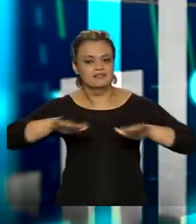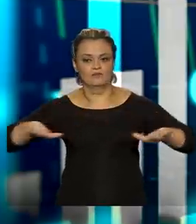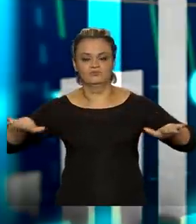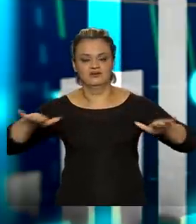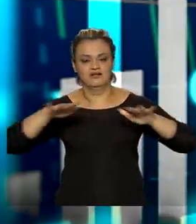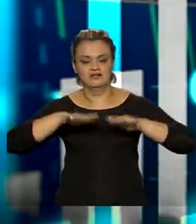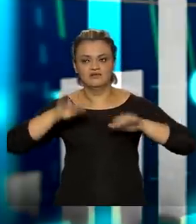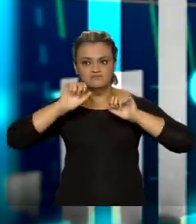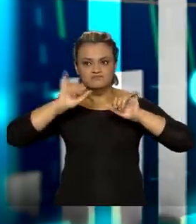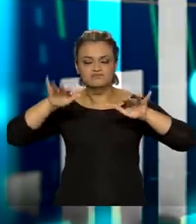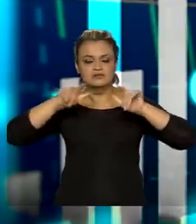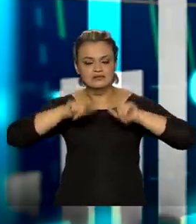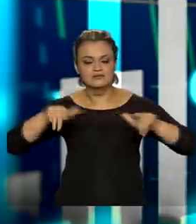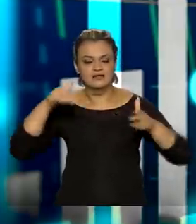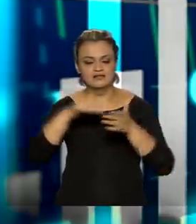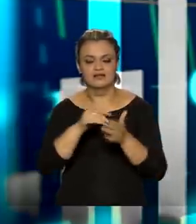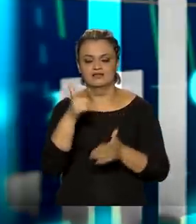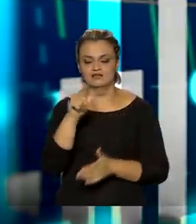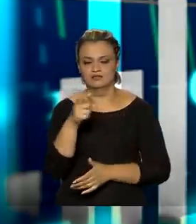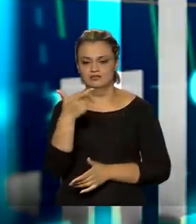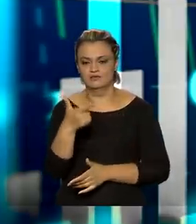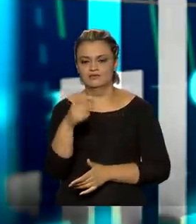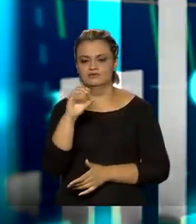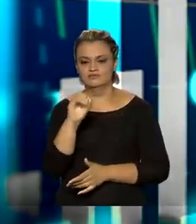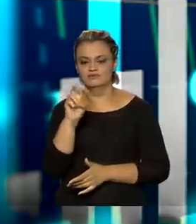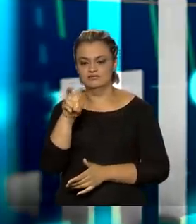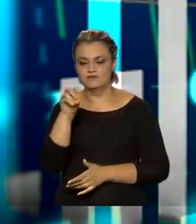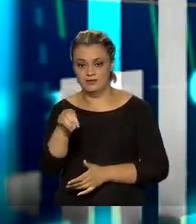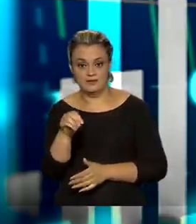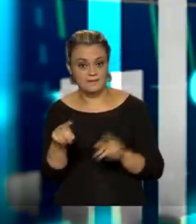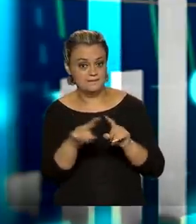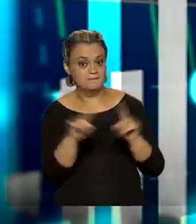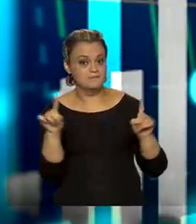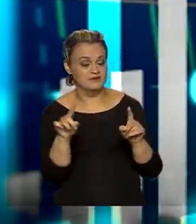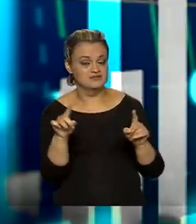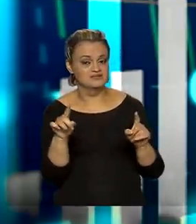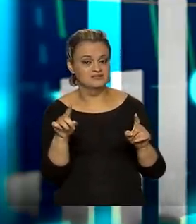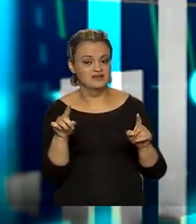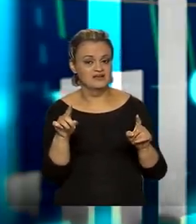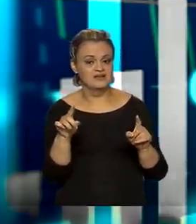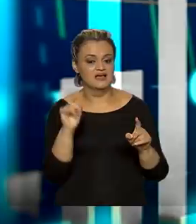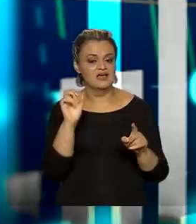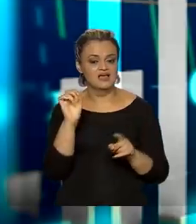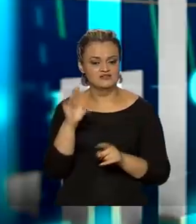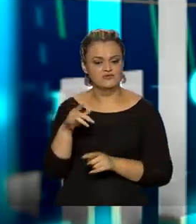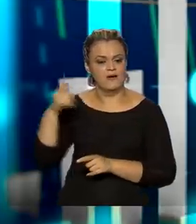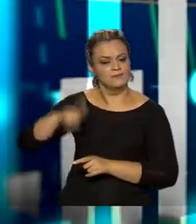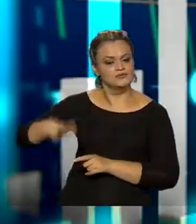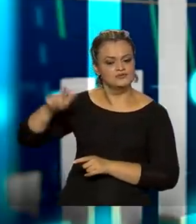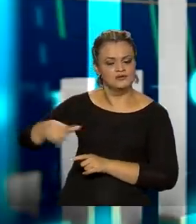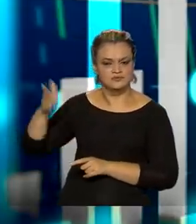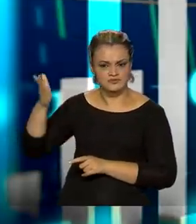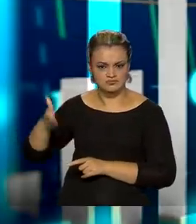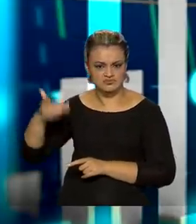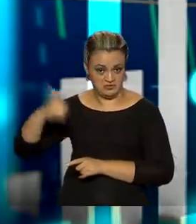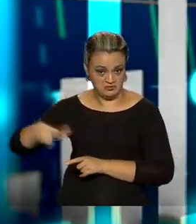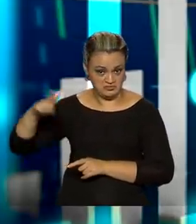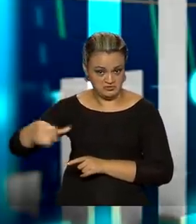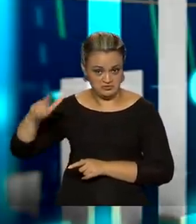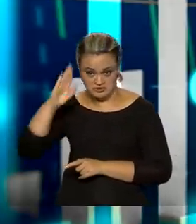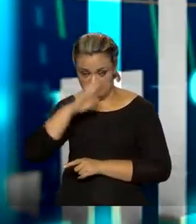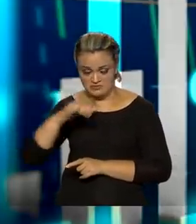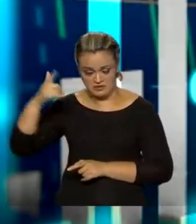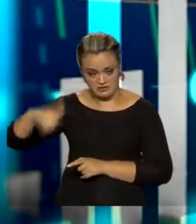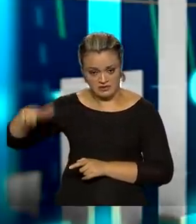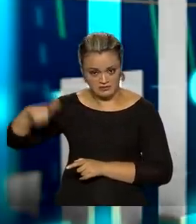das emissões em 2050. Mas não é apenas de retórica que fará o Brasil, então, uma